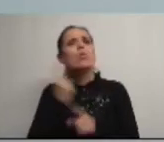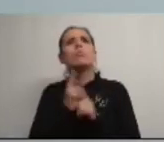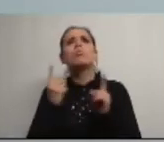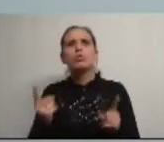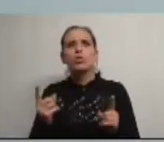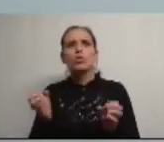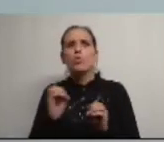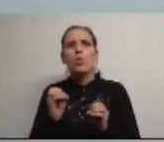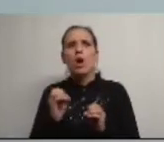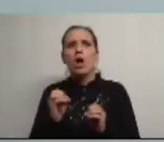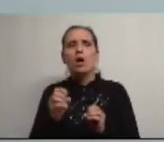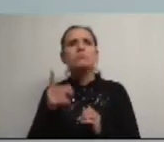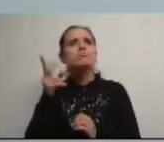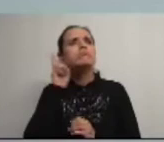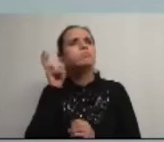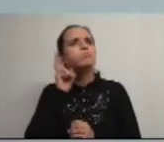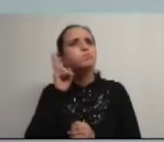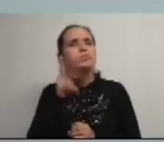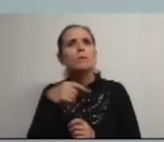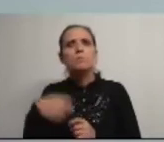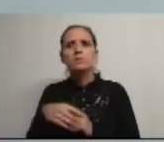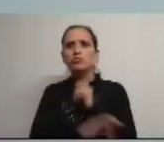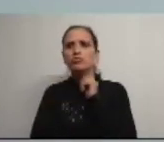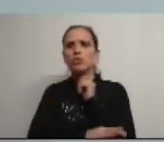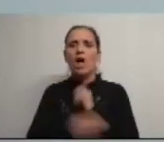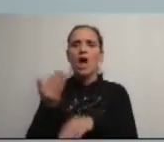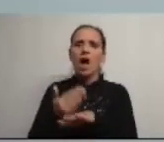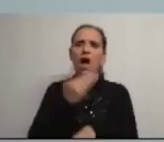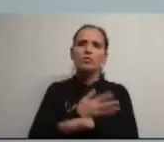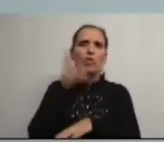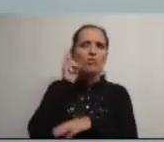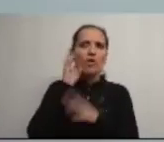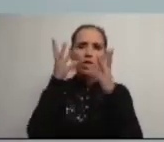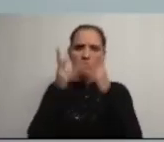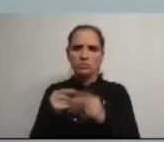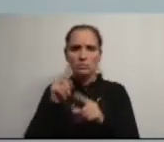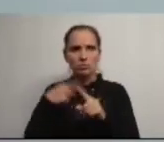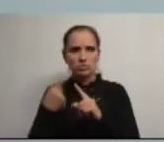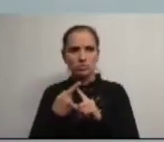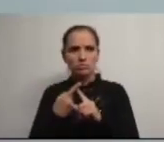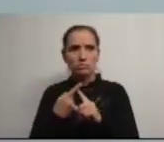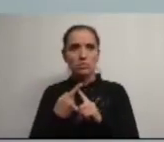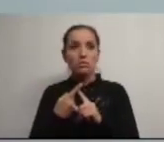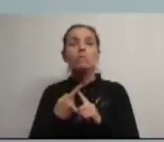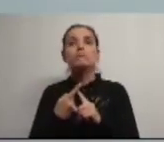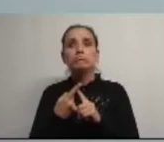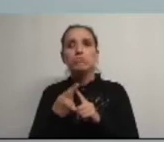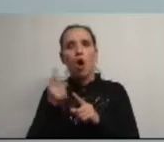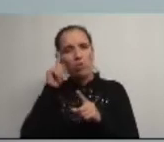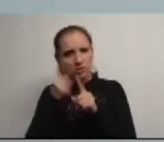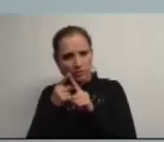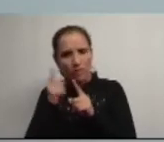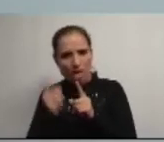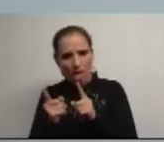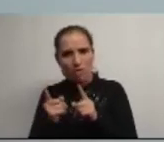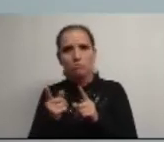ouviu os presidentes de junta antes de fechar o orçamento para o próximo ano foi um lapso um planeamento estratégico